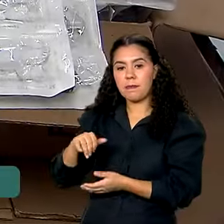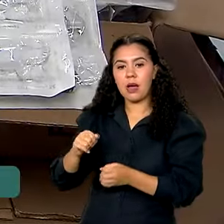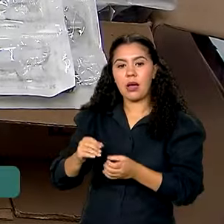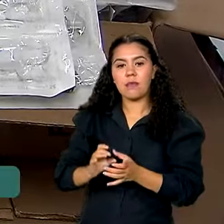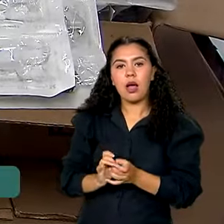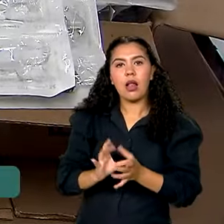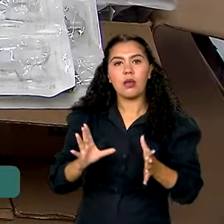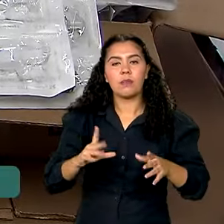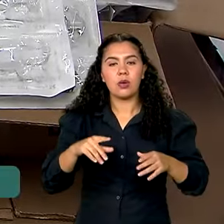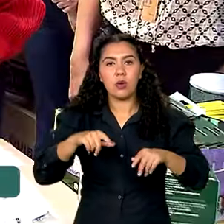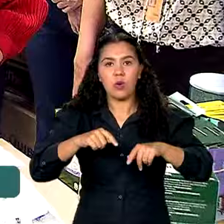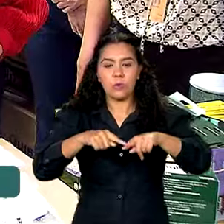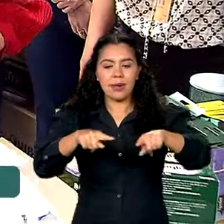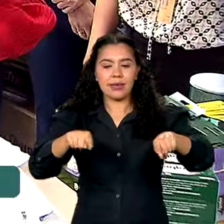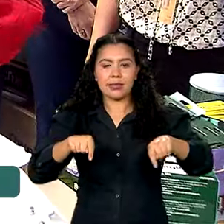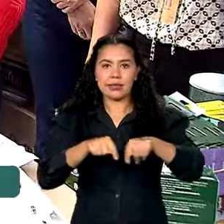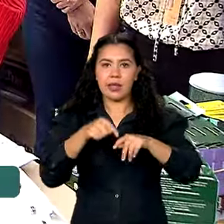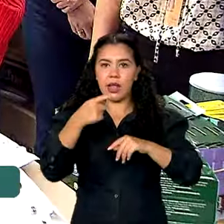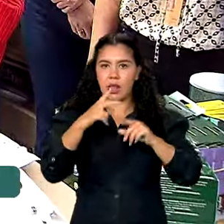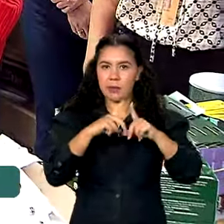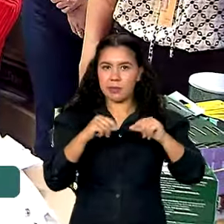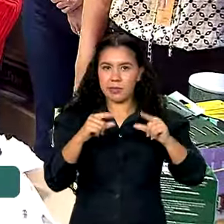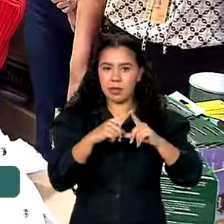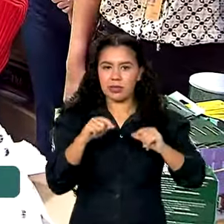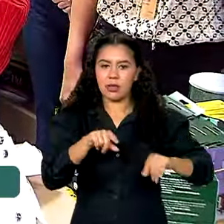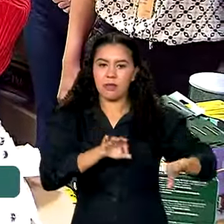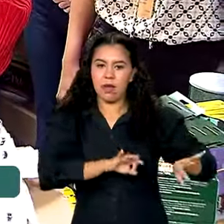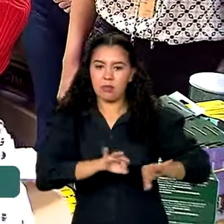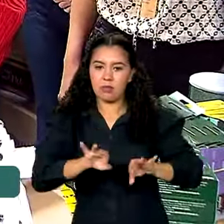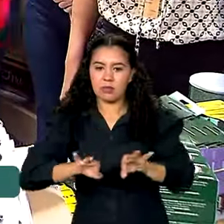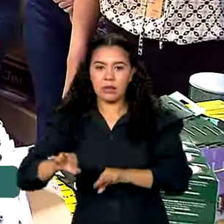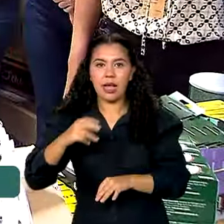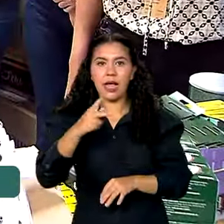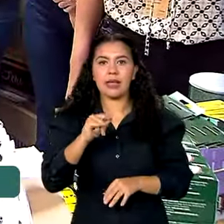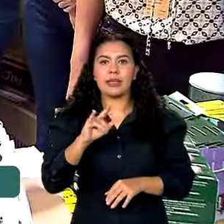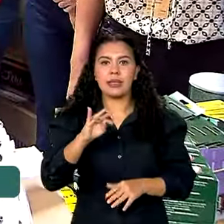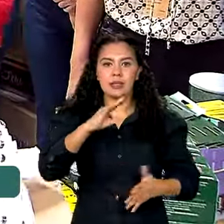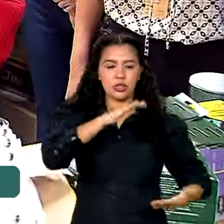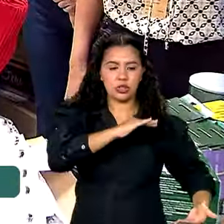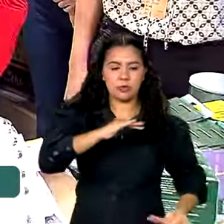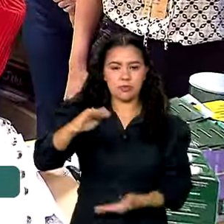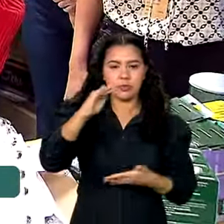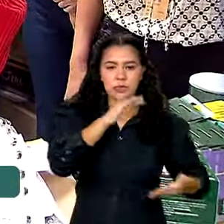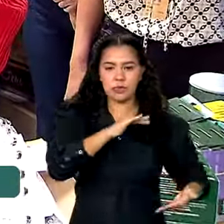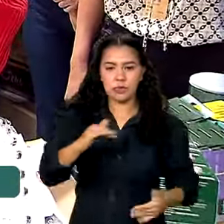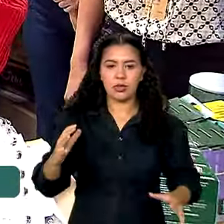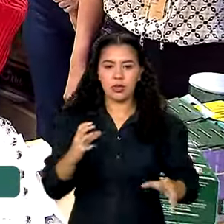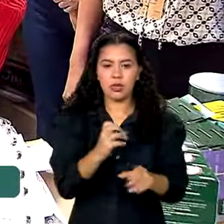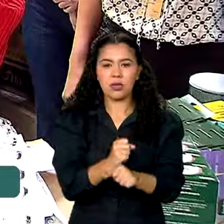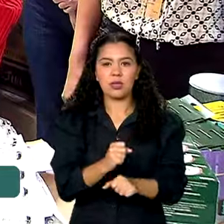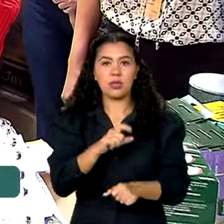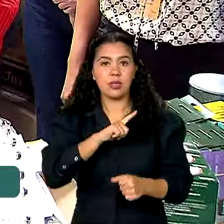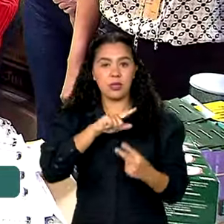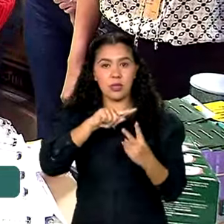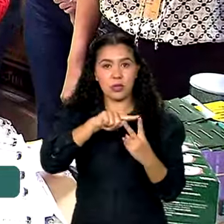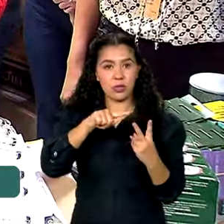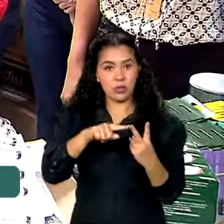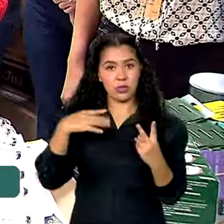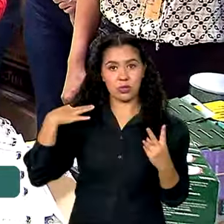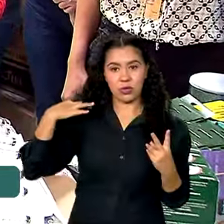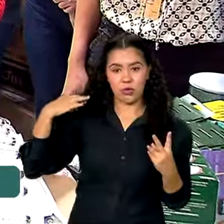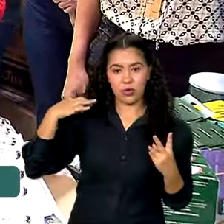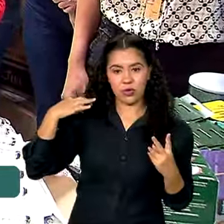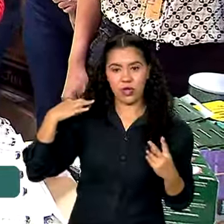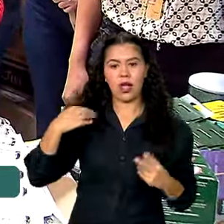para facilitar a tarefa e a montagem dos kits contou com a ajuda de duas ilustres voluntárias, Janja